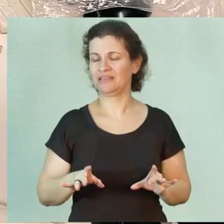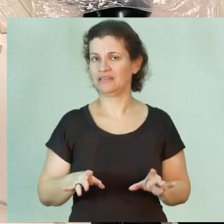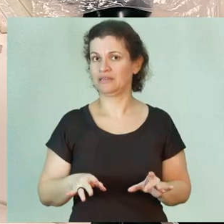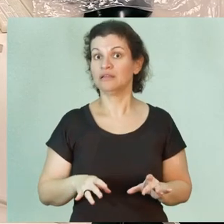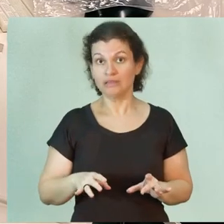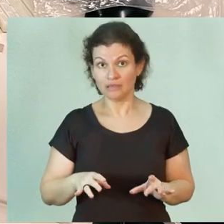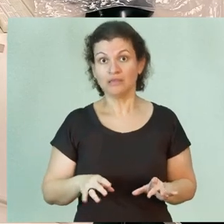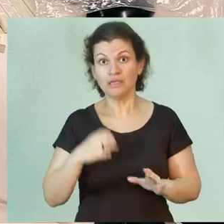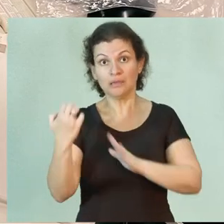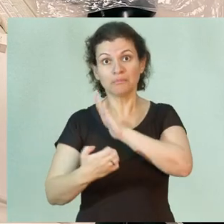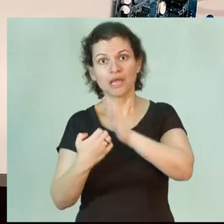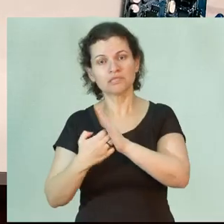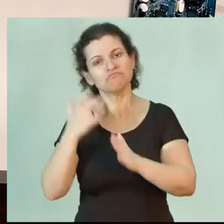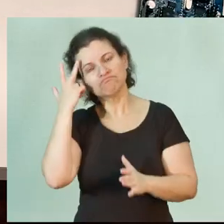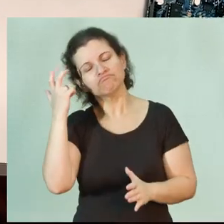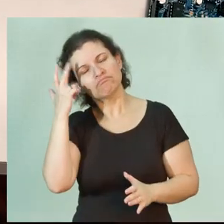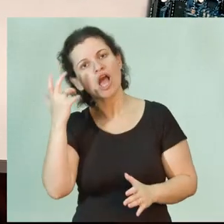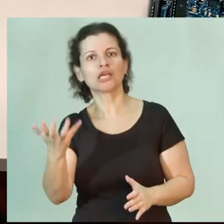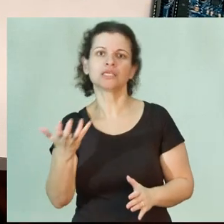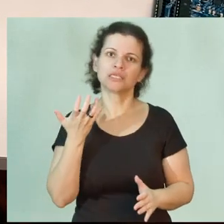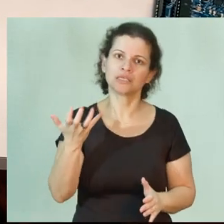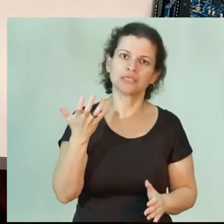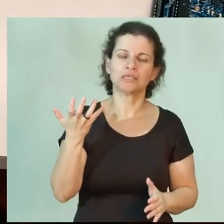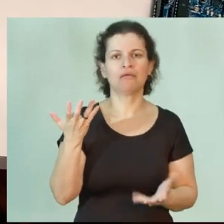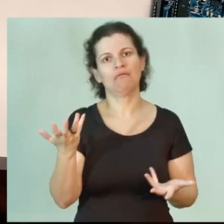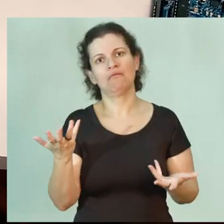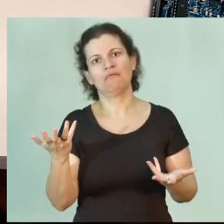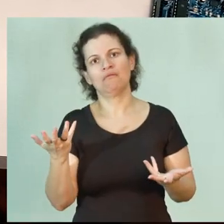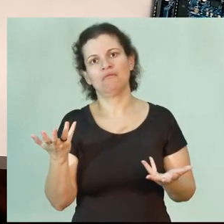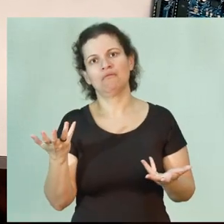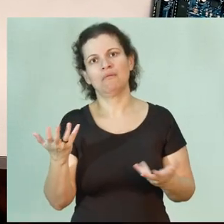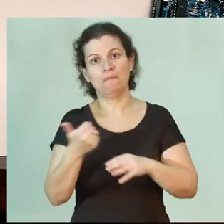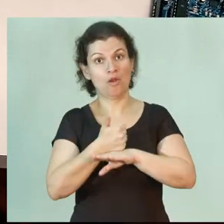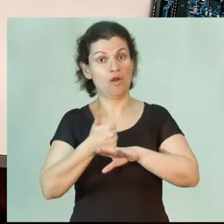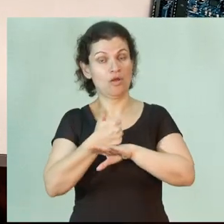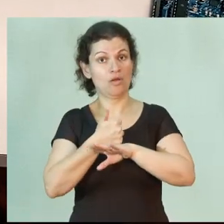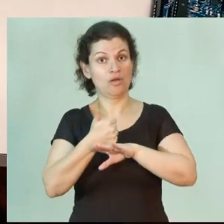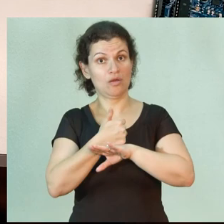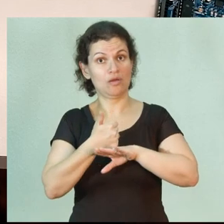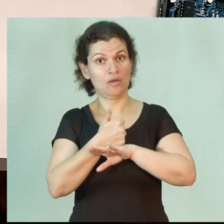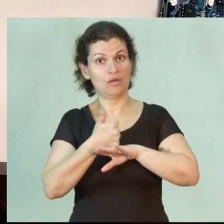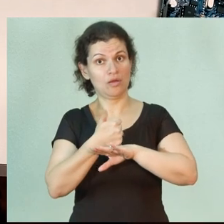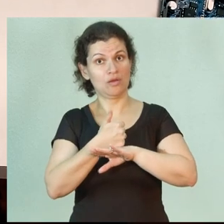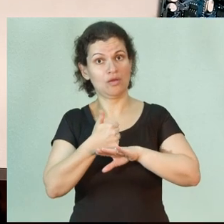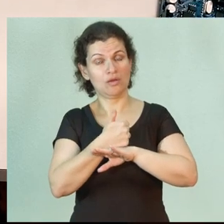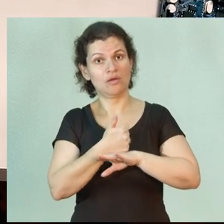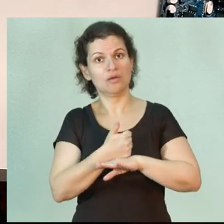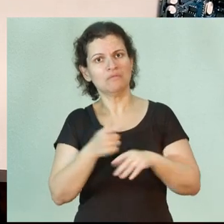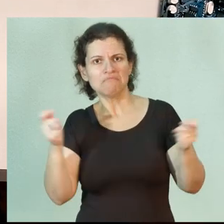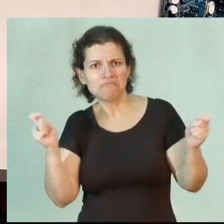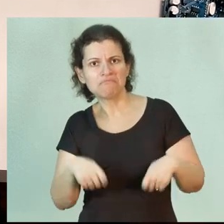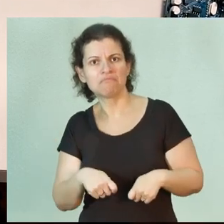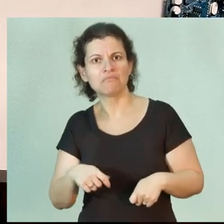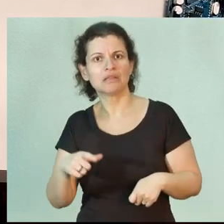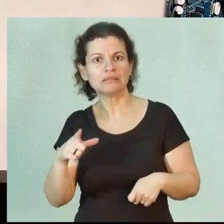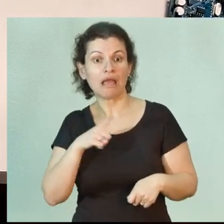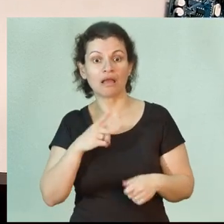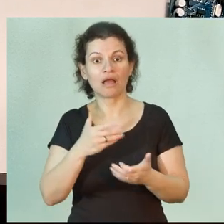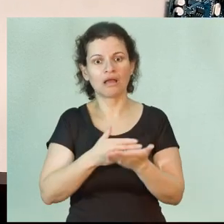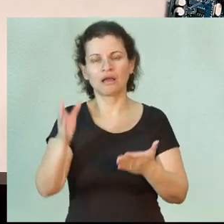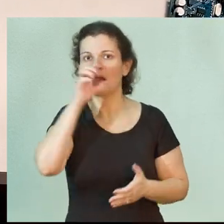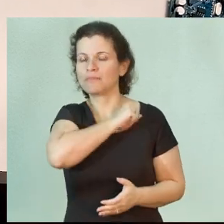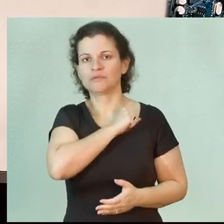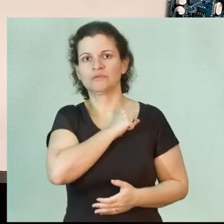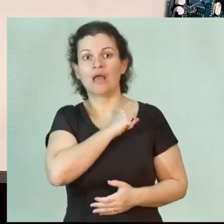Essas empresas, geralmente, elas querem profissionais que possam ter um início imediato.